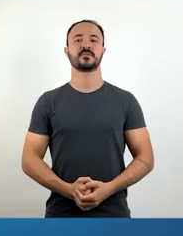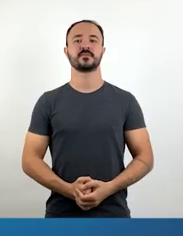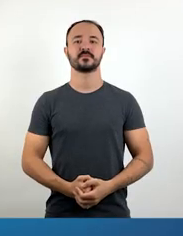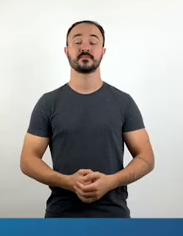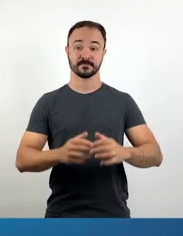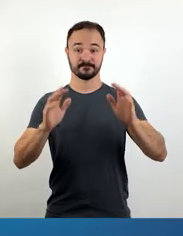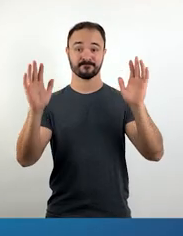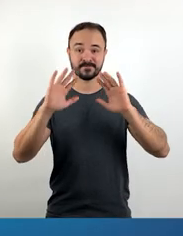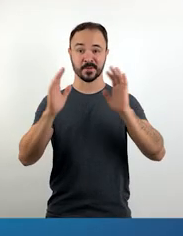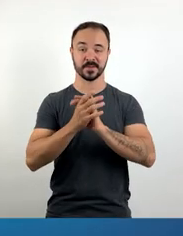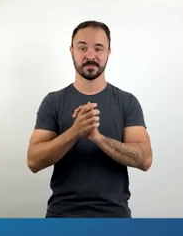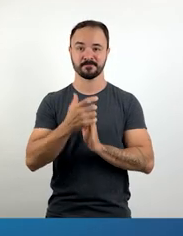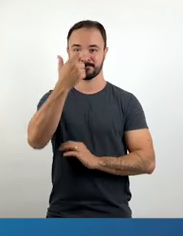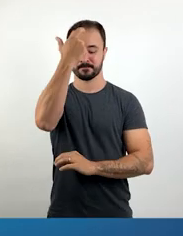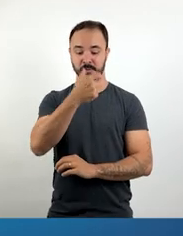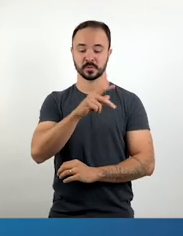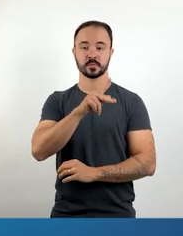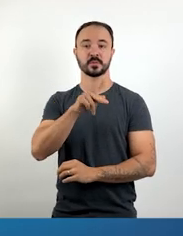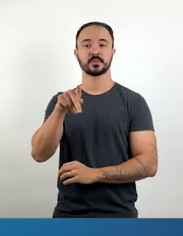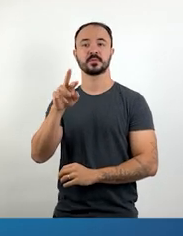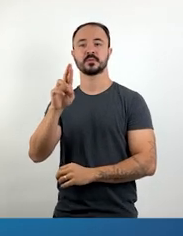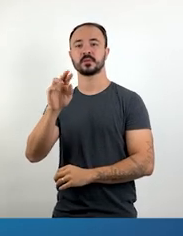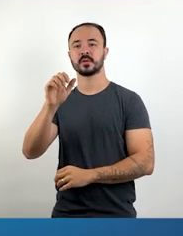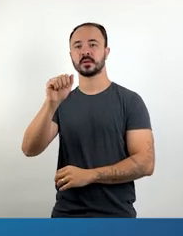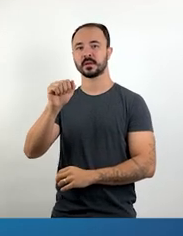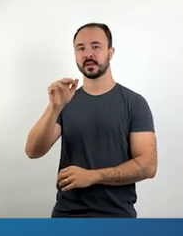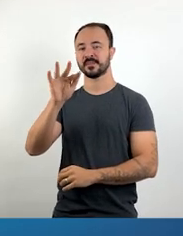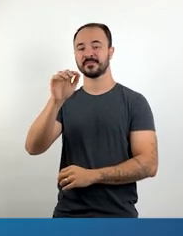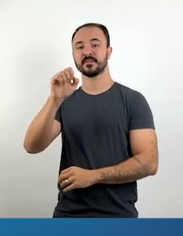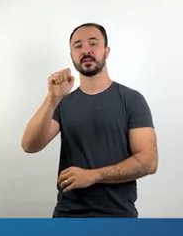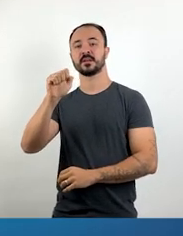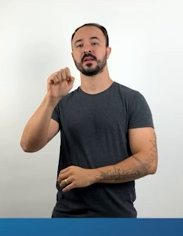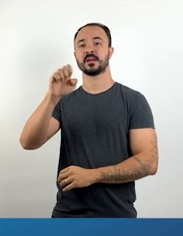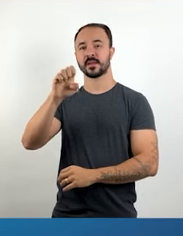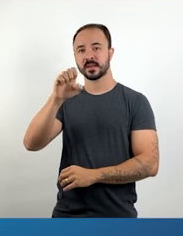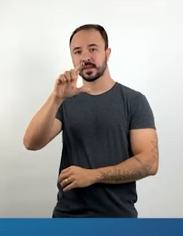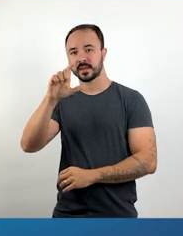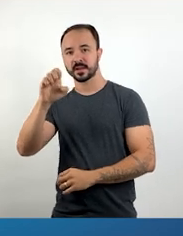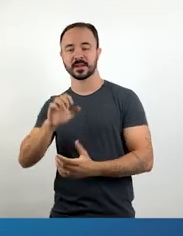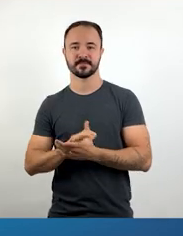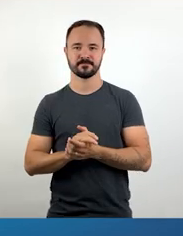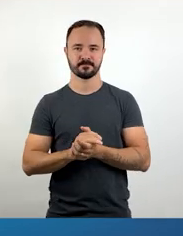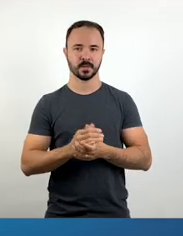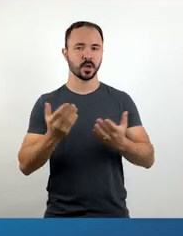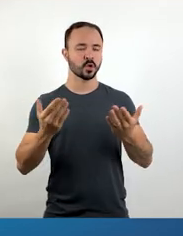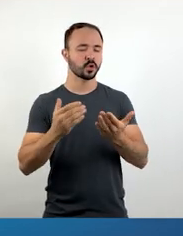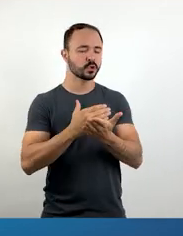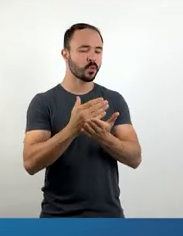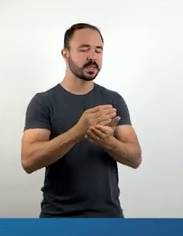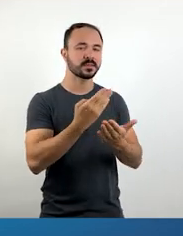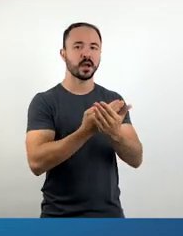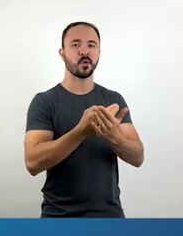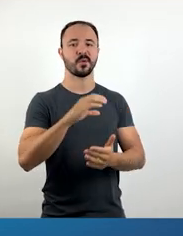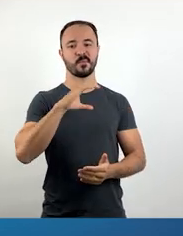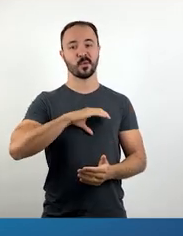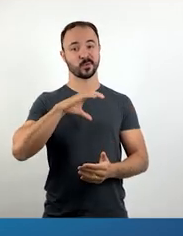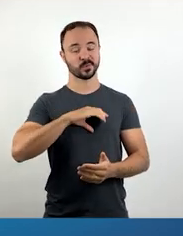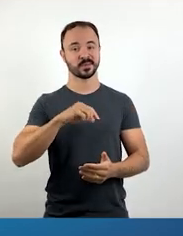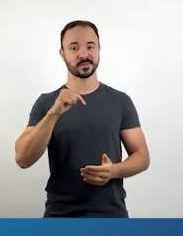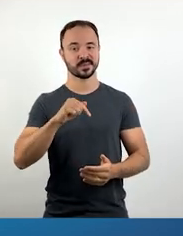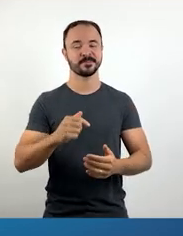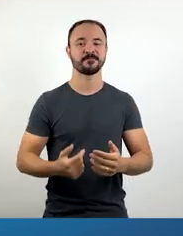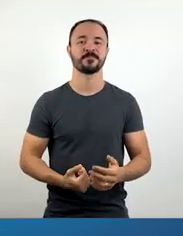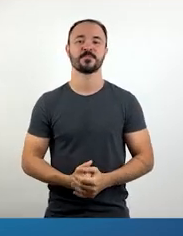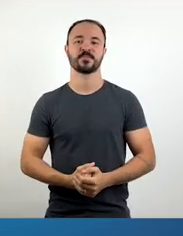Oi, pessoal! Eu sou a professora Rafaelle e estamos começando mais uma aula de Língua Portuguesa aqui na TV